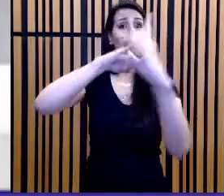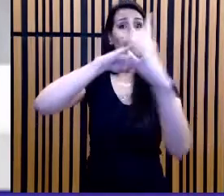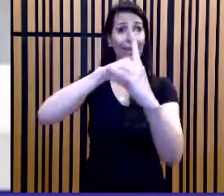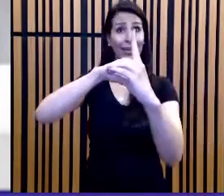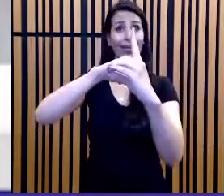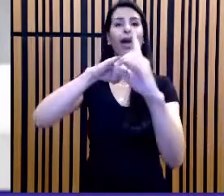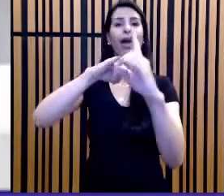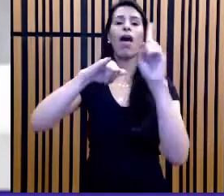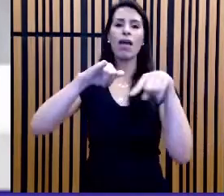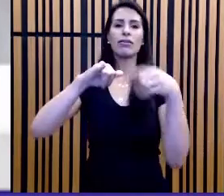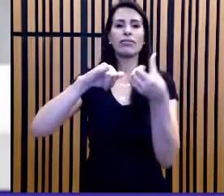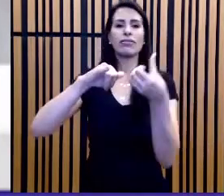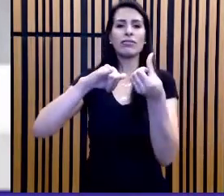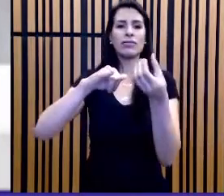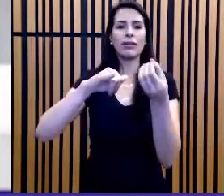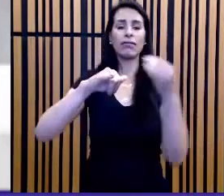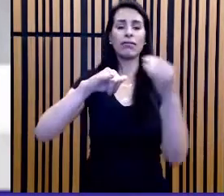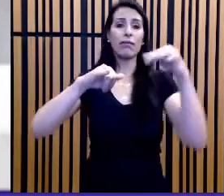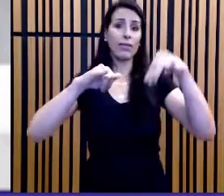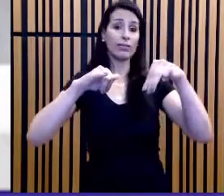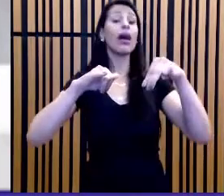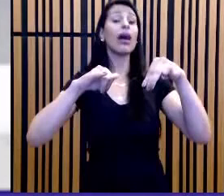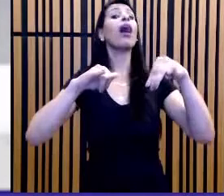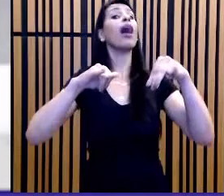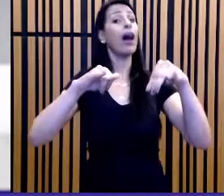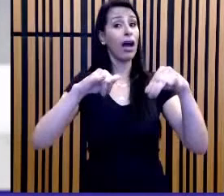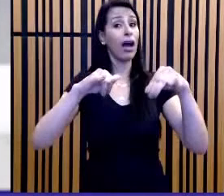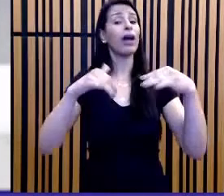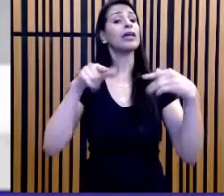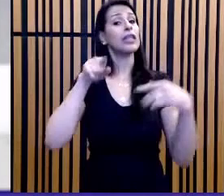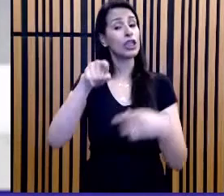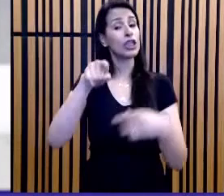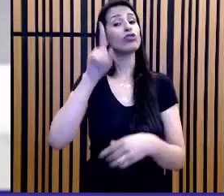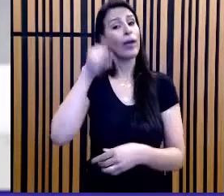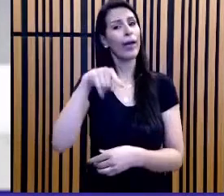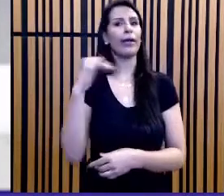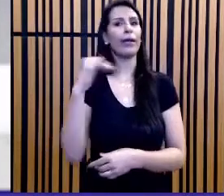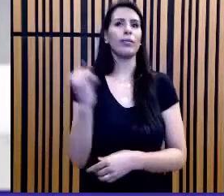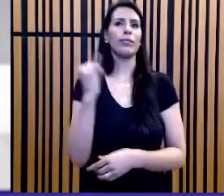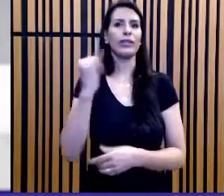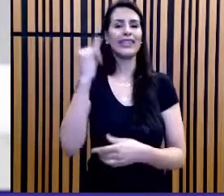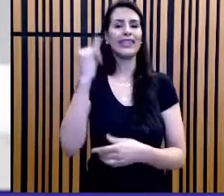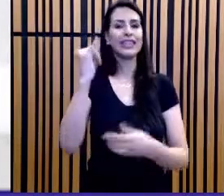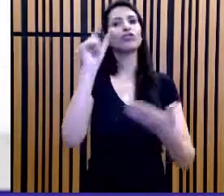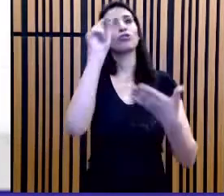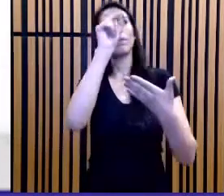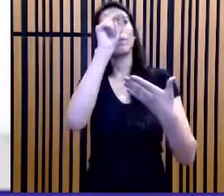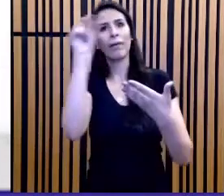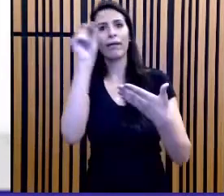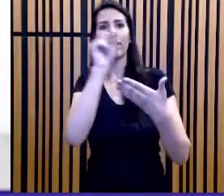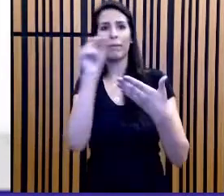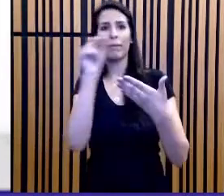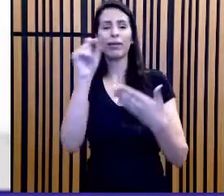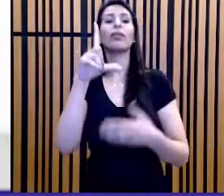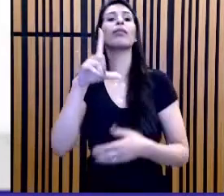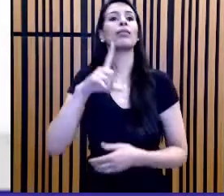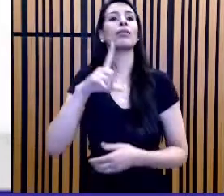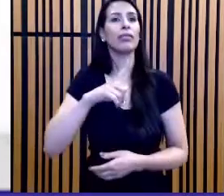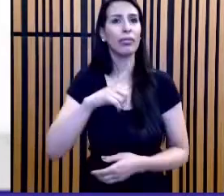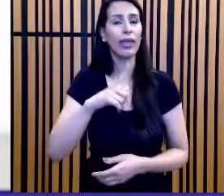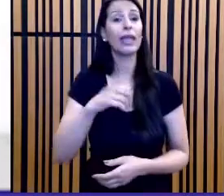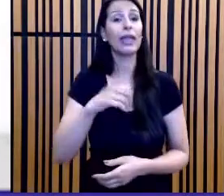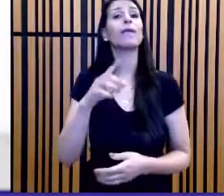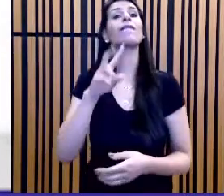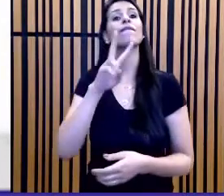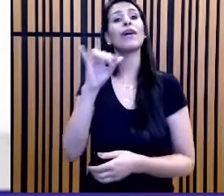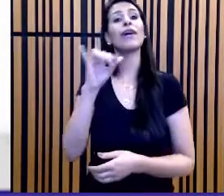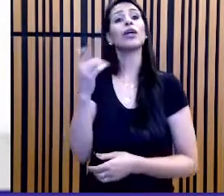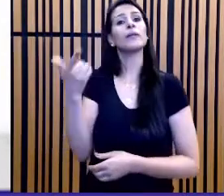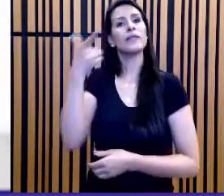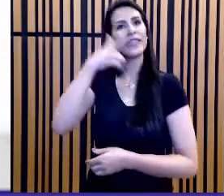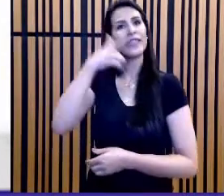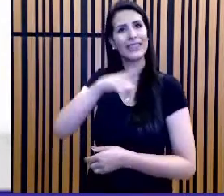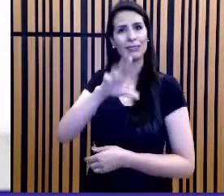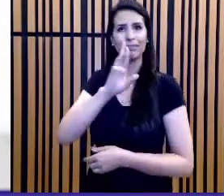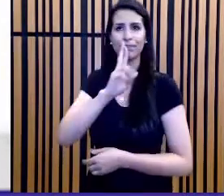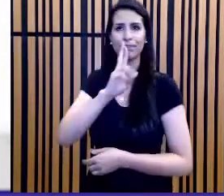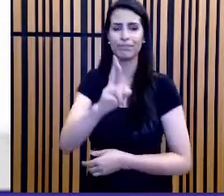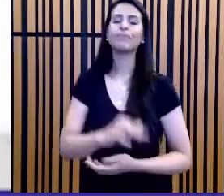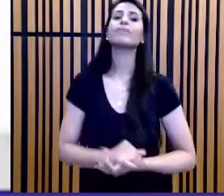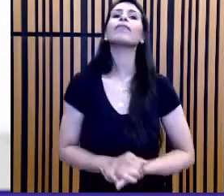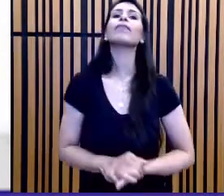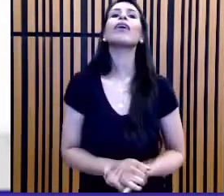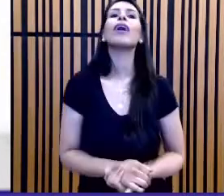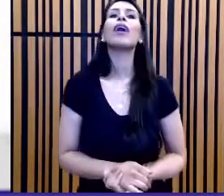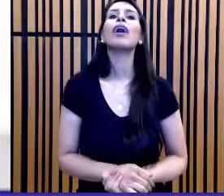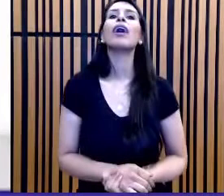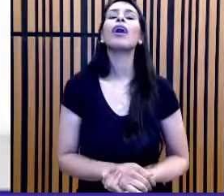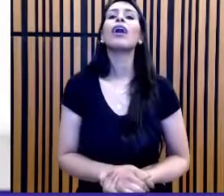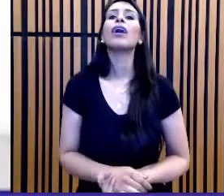destaco e guardo. Porque eles são possivelmente úteis para eu resolver a minha questão. Para uma feira de ciências, olha o Enem